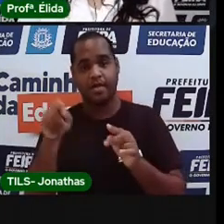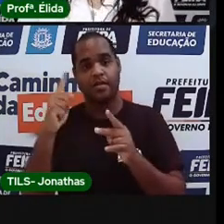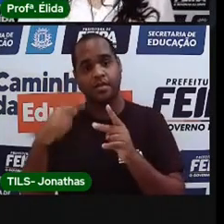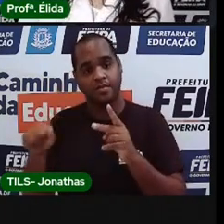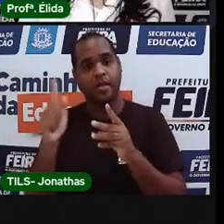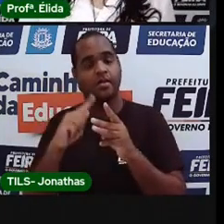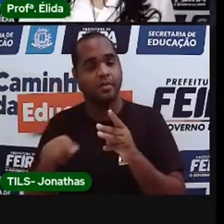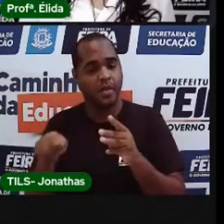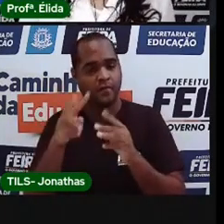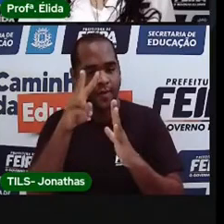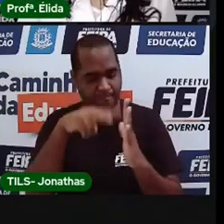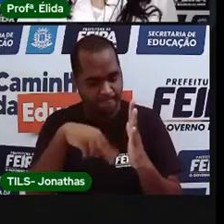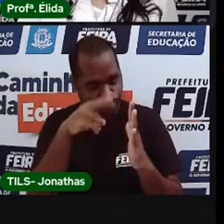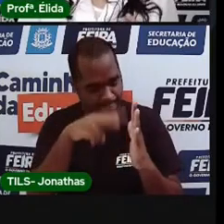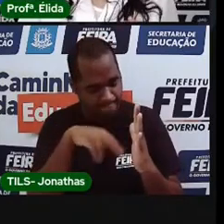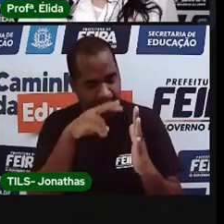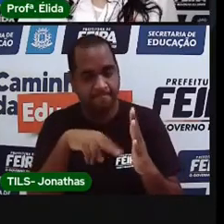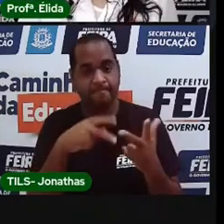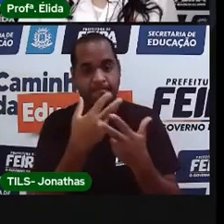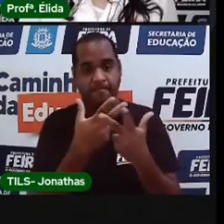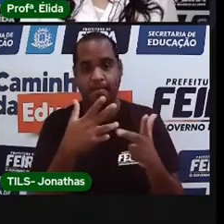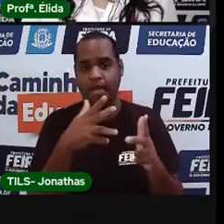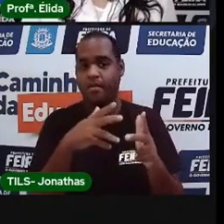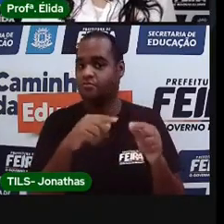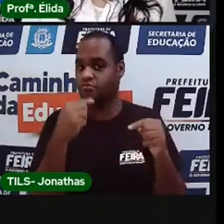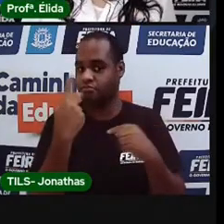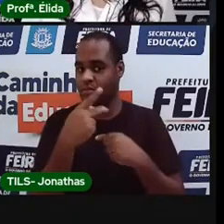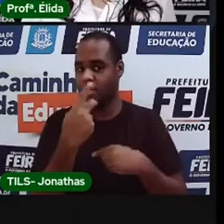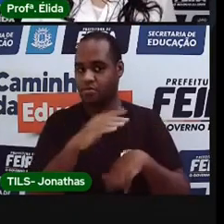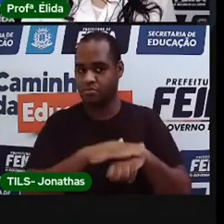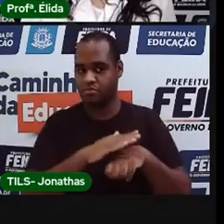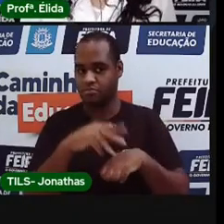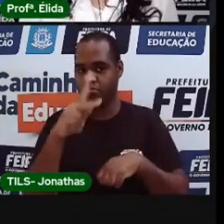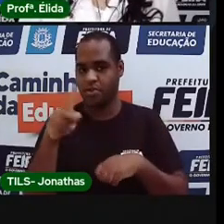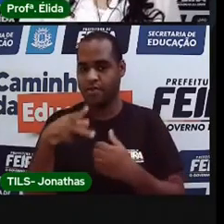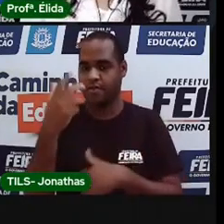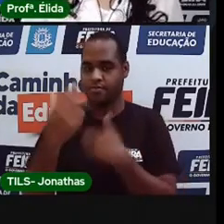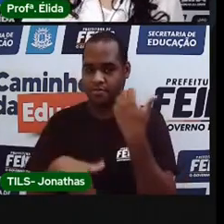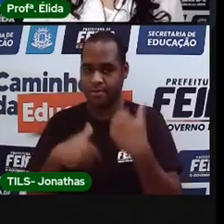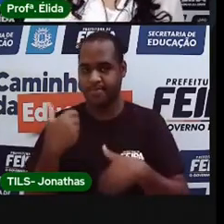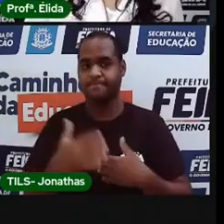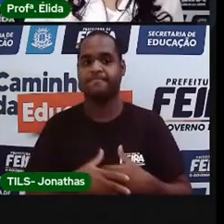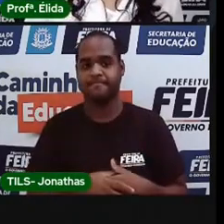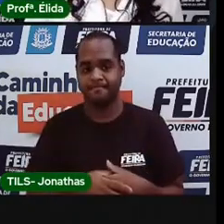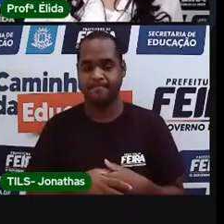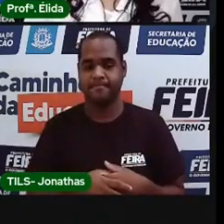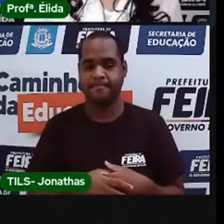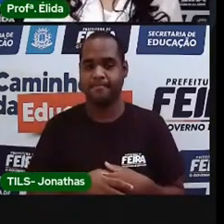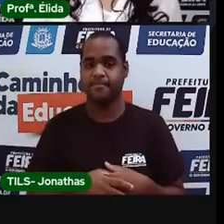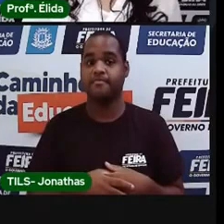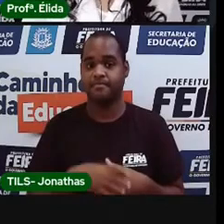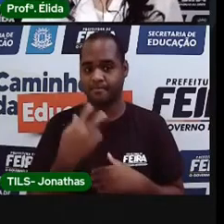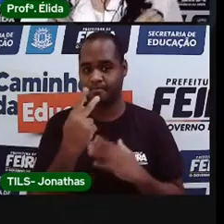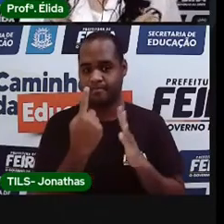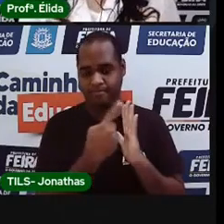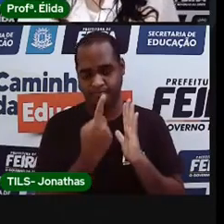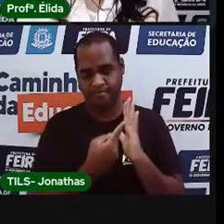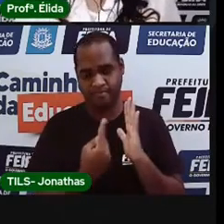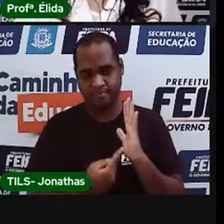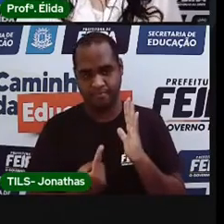vai fazer a leitura do jeito que a Pró vai explicar agora, tá bom? No caderno